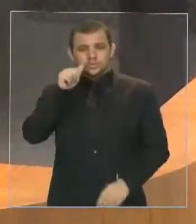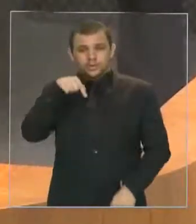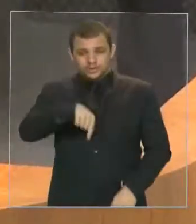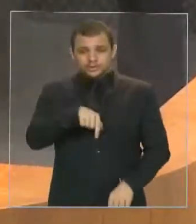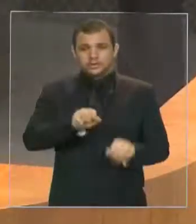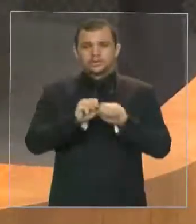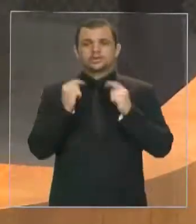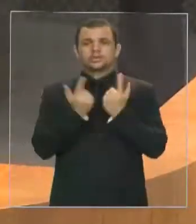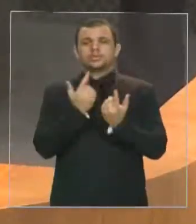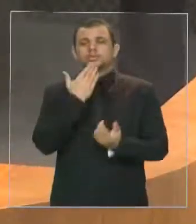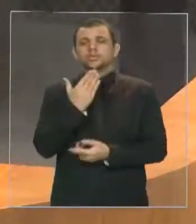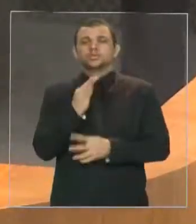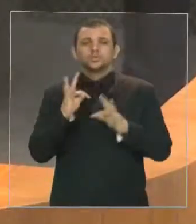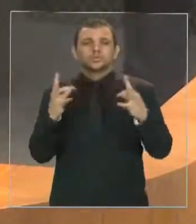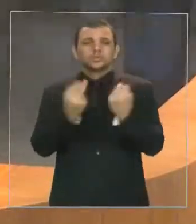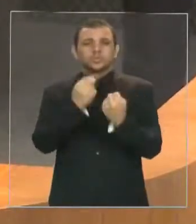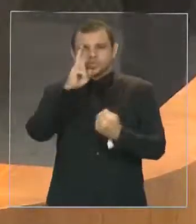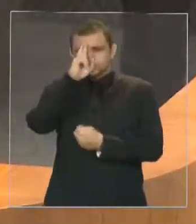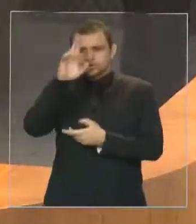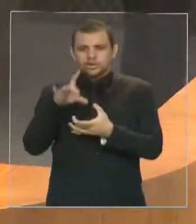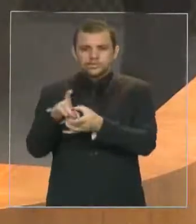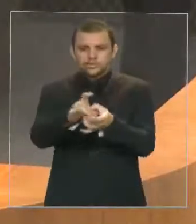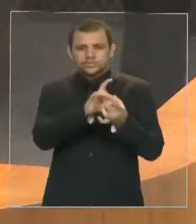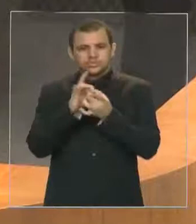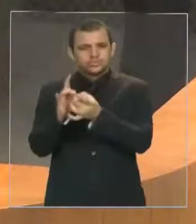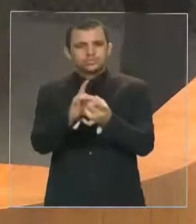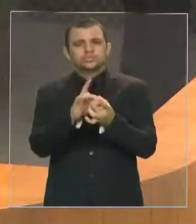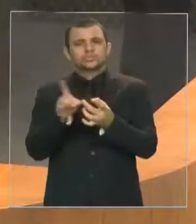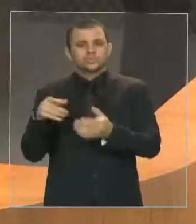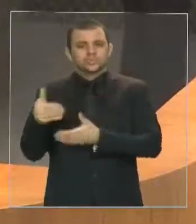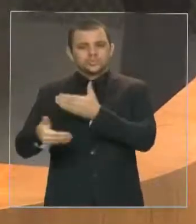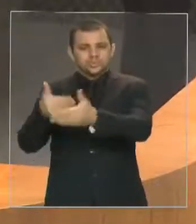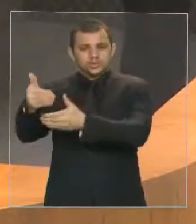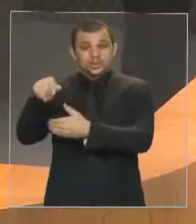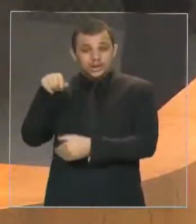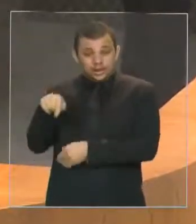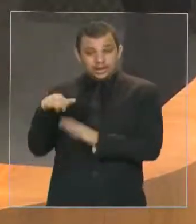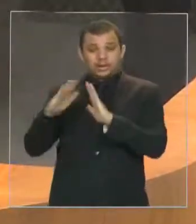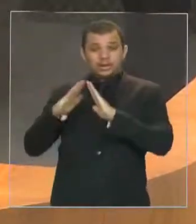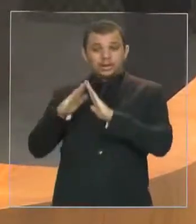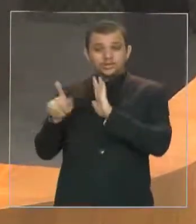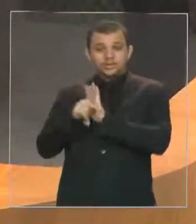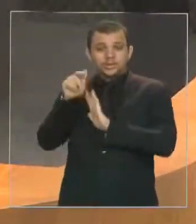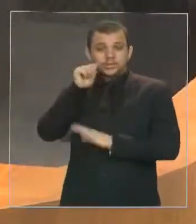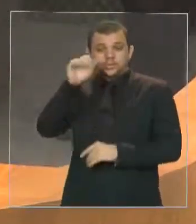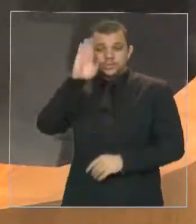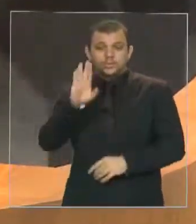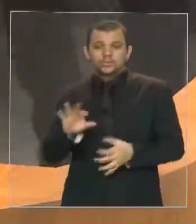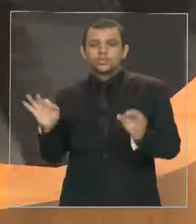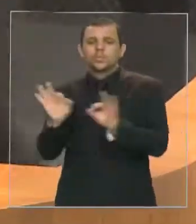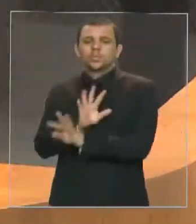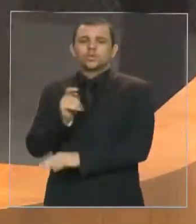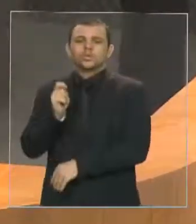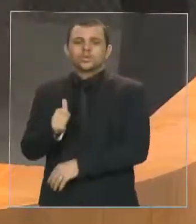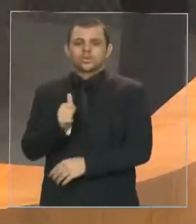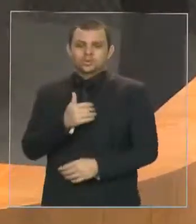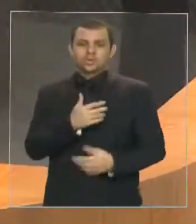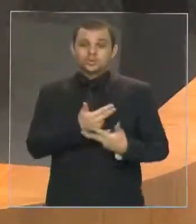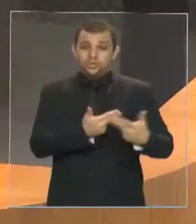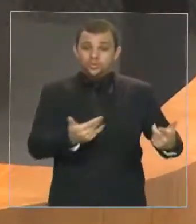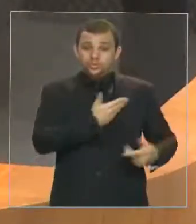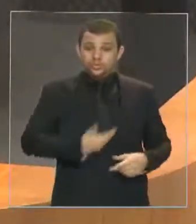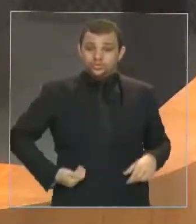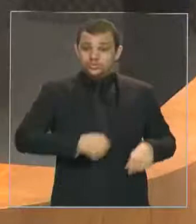autoridades se irmanem neste processo. A Casa está praticamente pronta. Tudo o que o Governo do Estado do Maranhão pôde